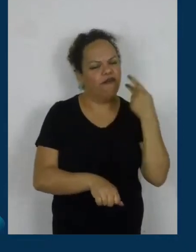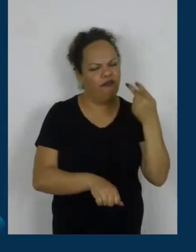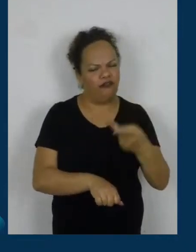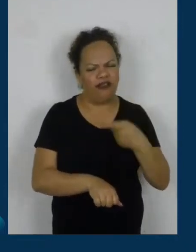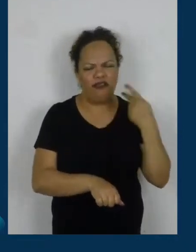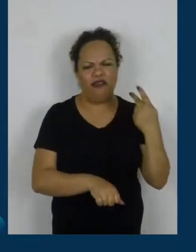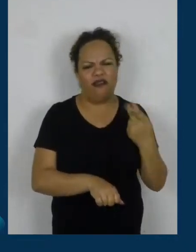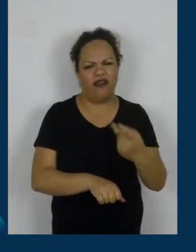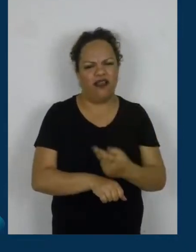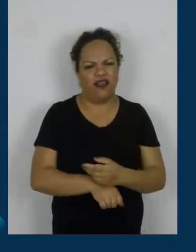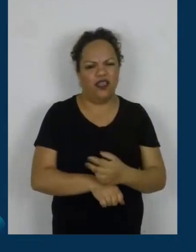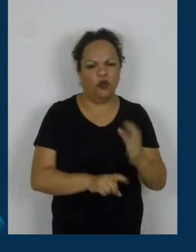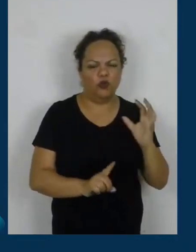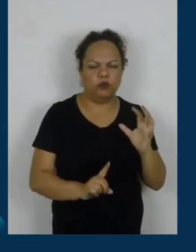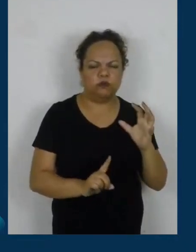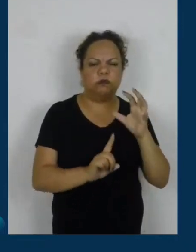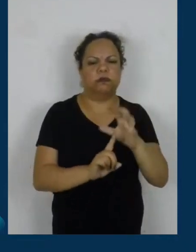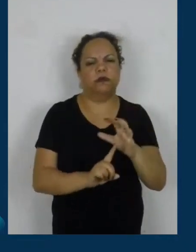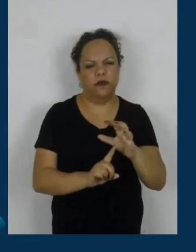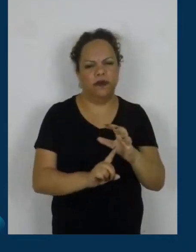impactado pela fala das meninas,